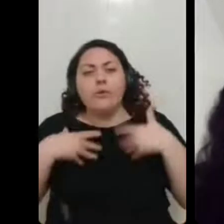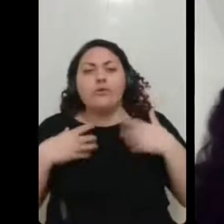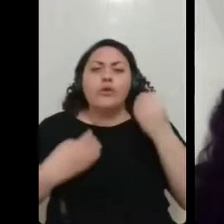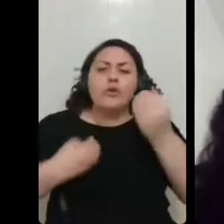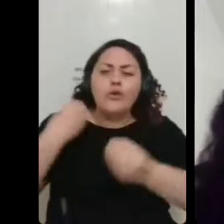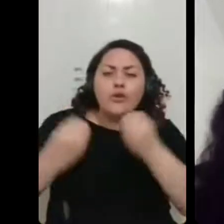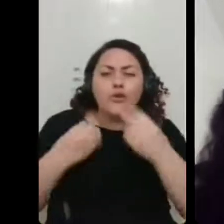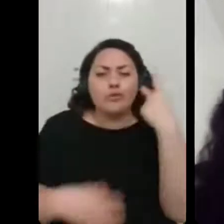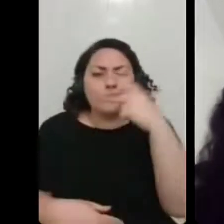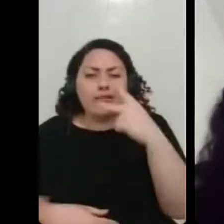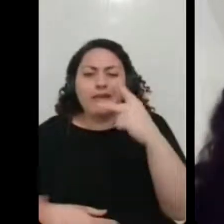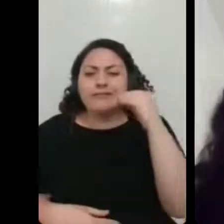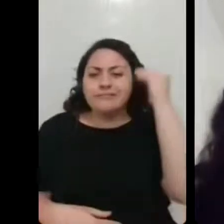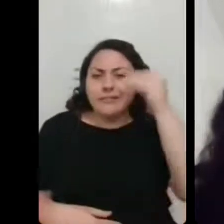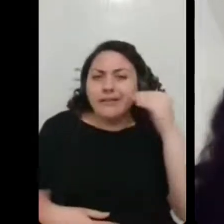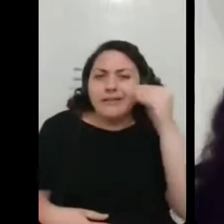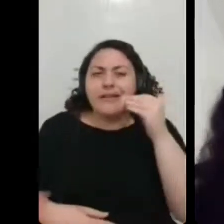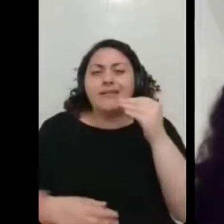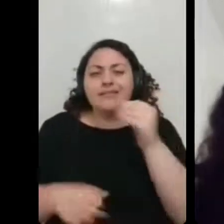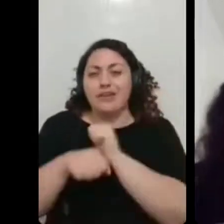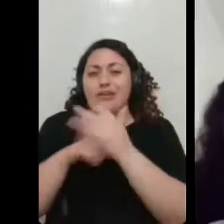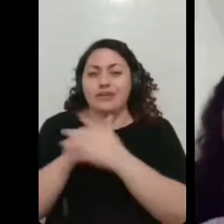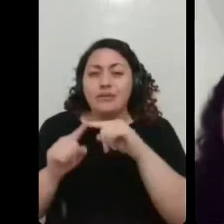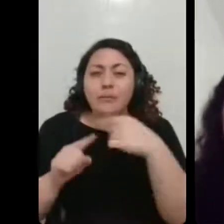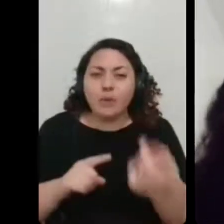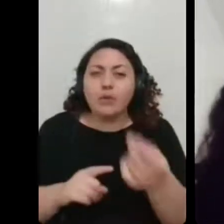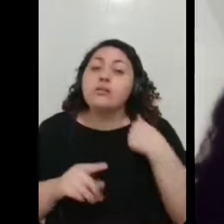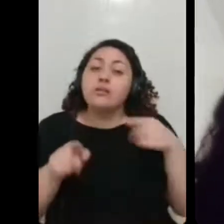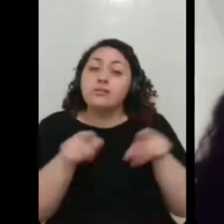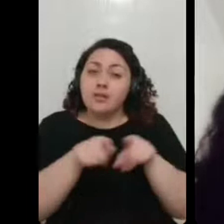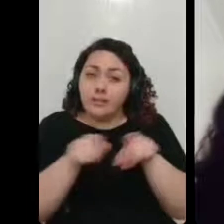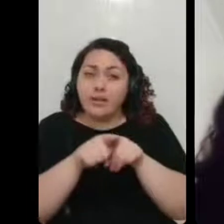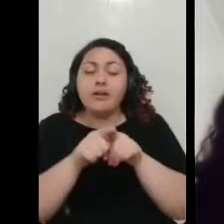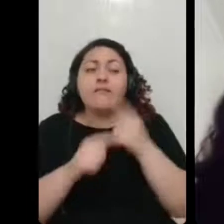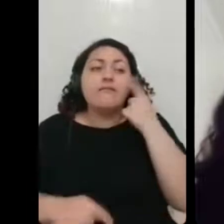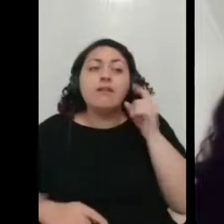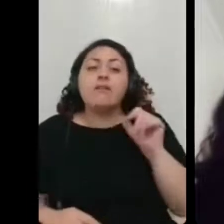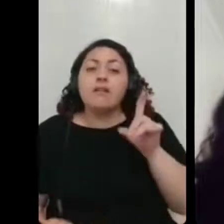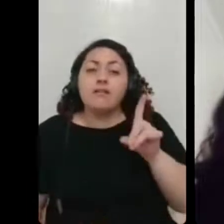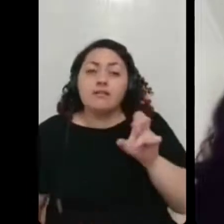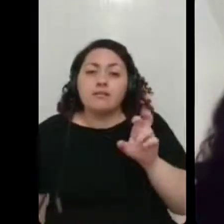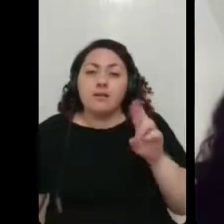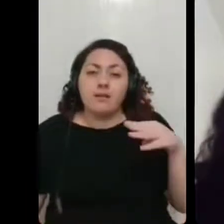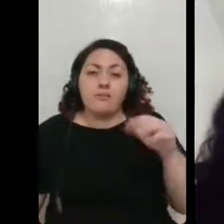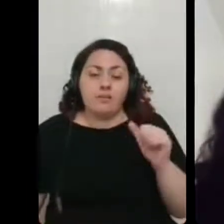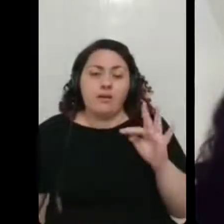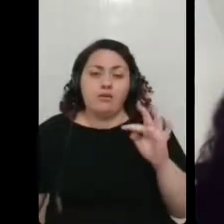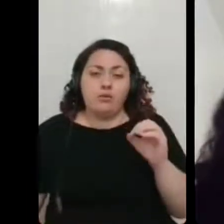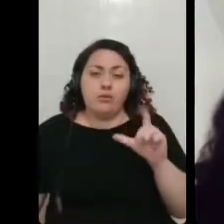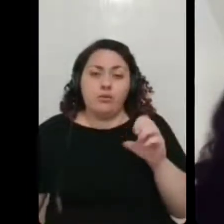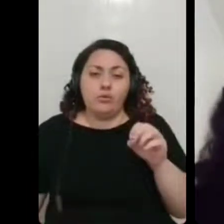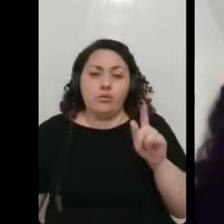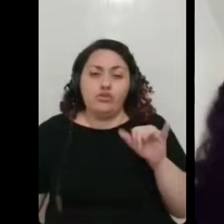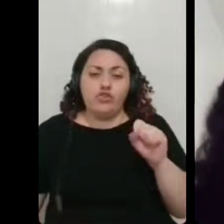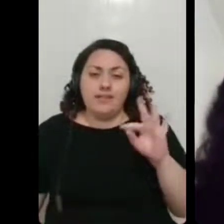no pós-Covid dela. E aí, também, eu busquei ajuda da Dermato. A Dermato fez os exames, porque,